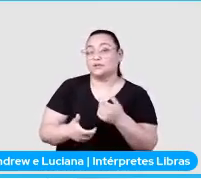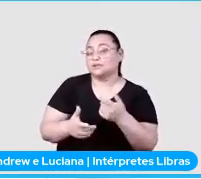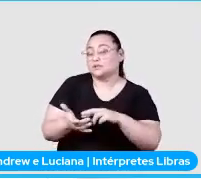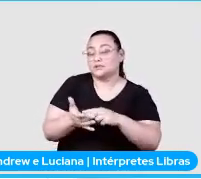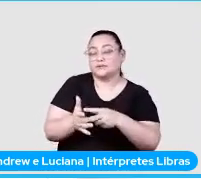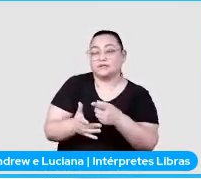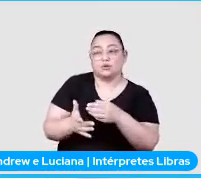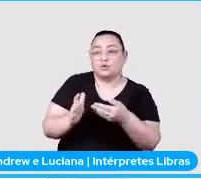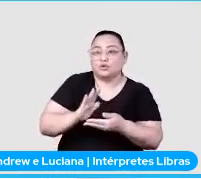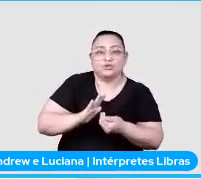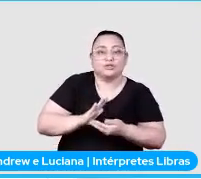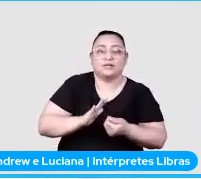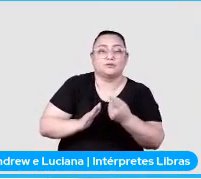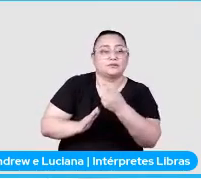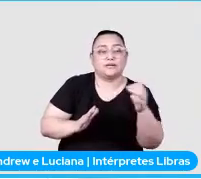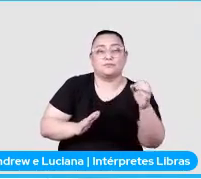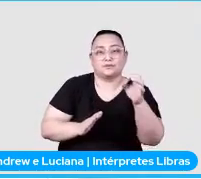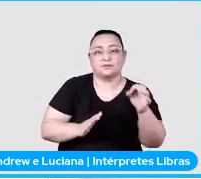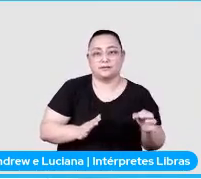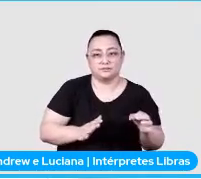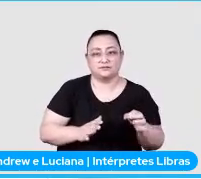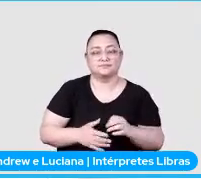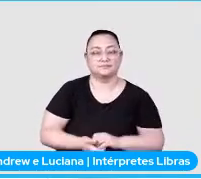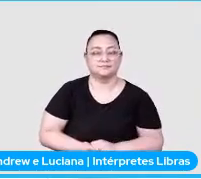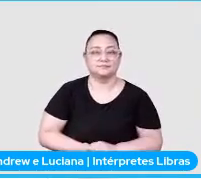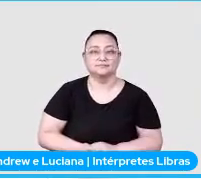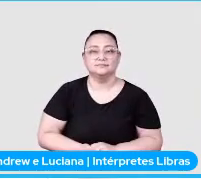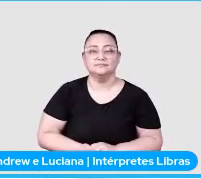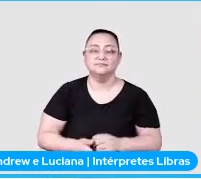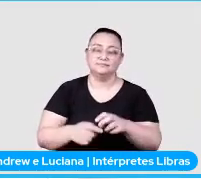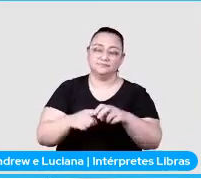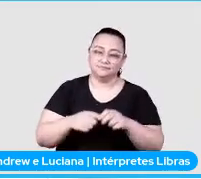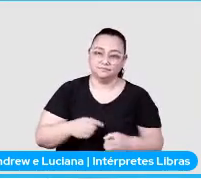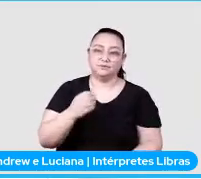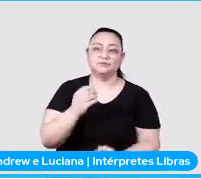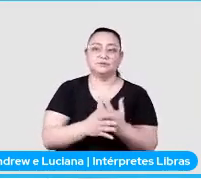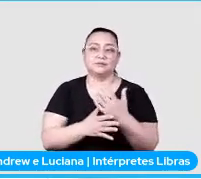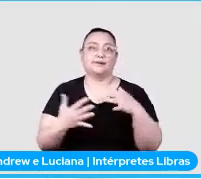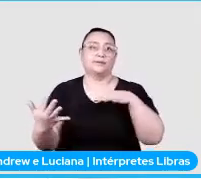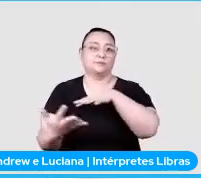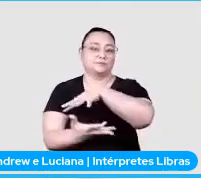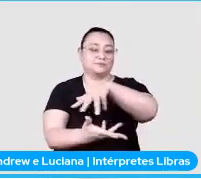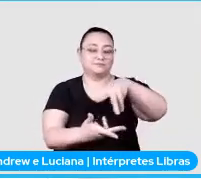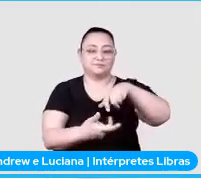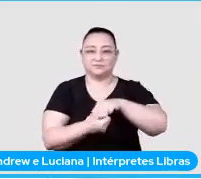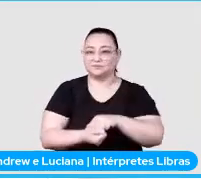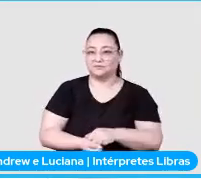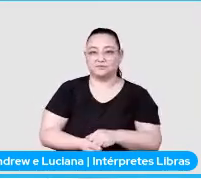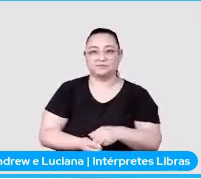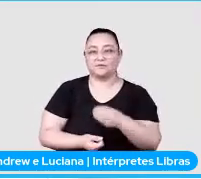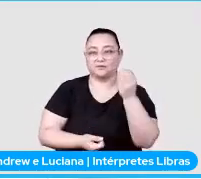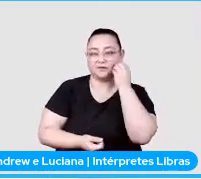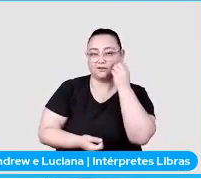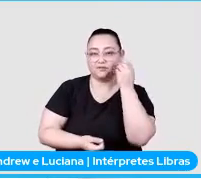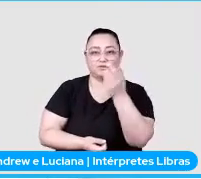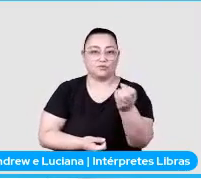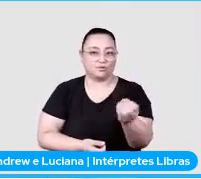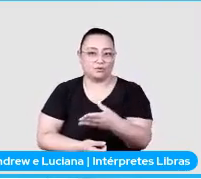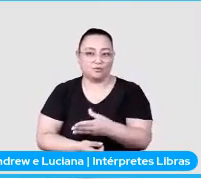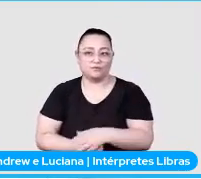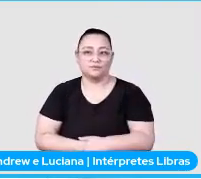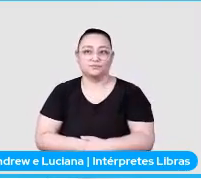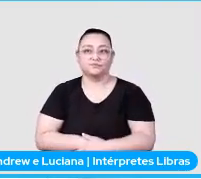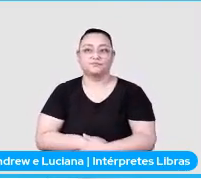livros. Então, eu posso criar um monitor, um novo teste case aqui dos meus sites de teste,